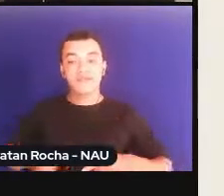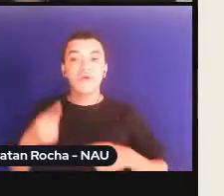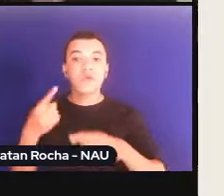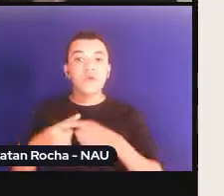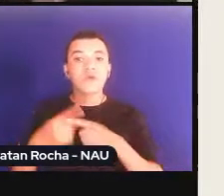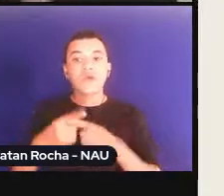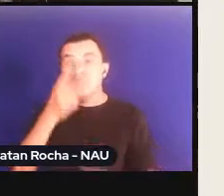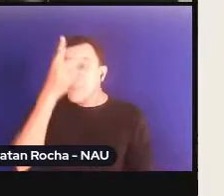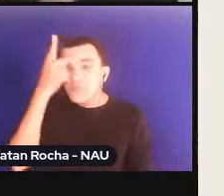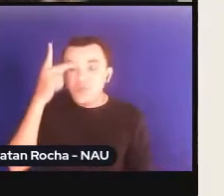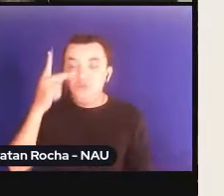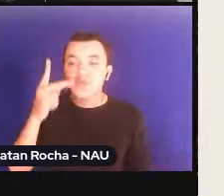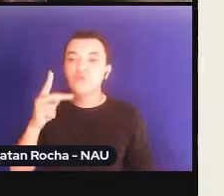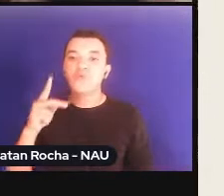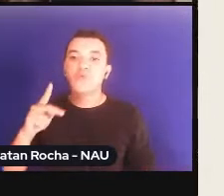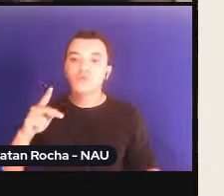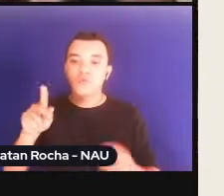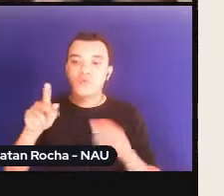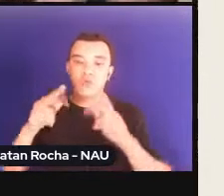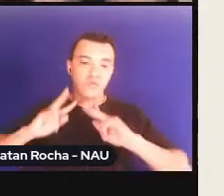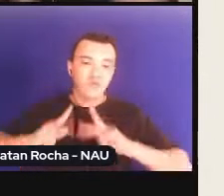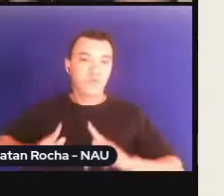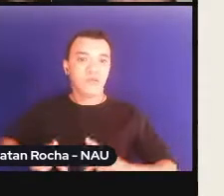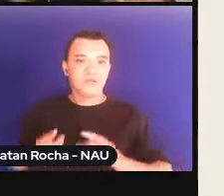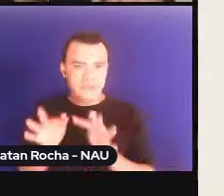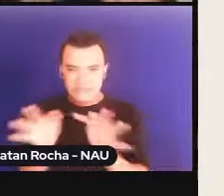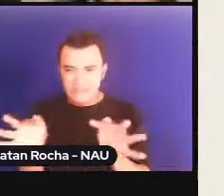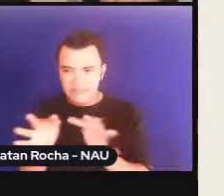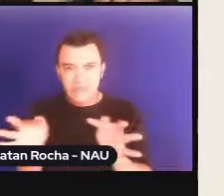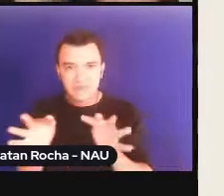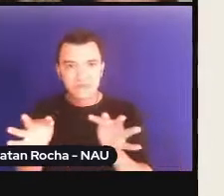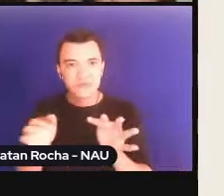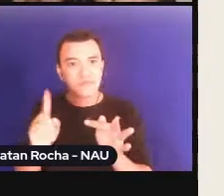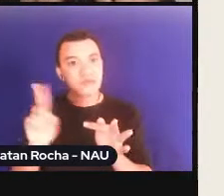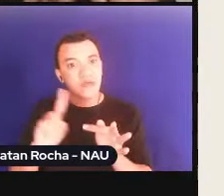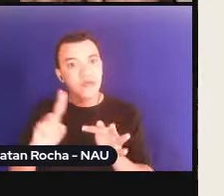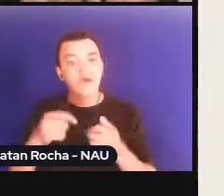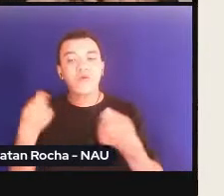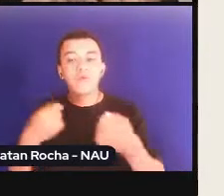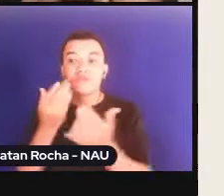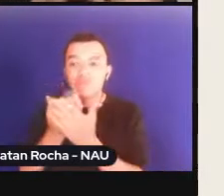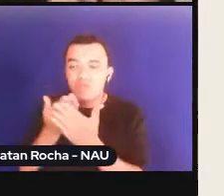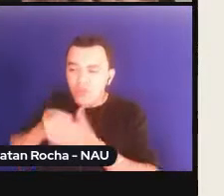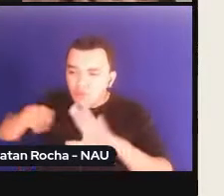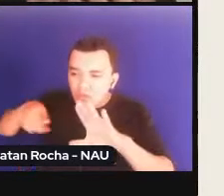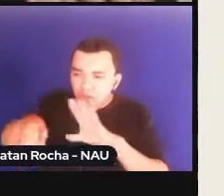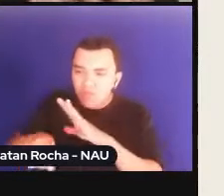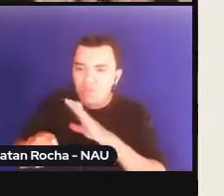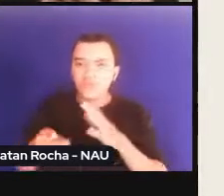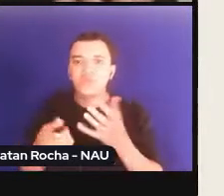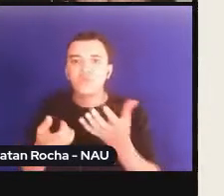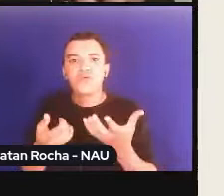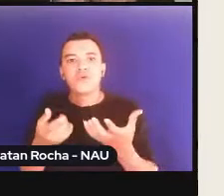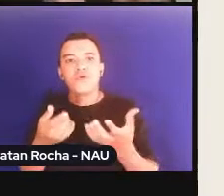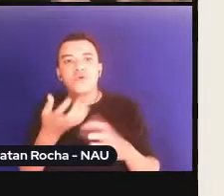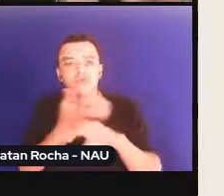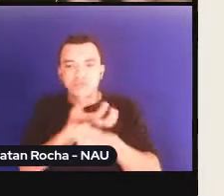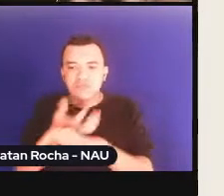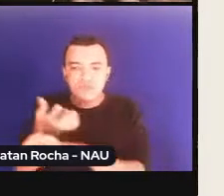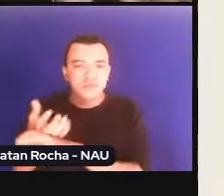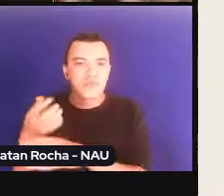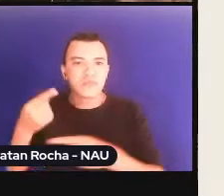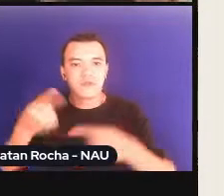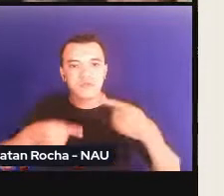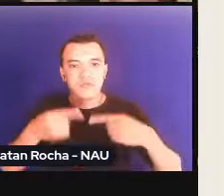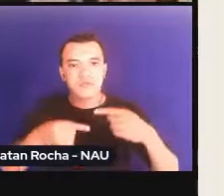pessoa humana e, portanto, requer um olhar da antropologia, da sociologia, da economia, da política, da